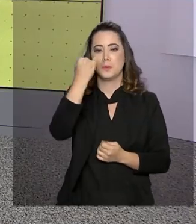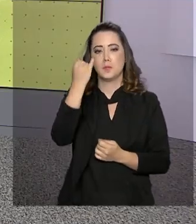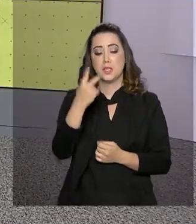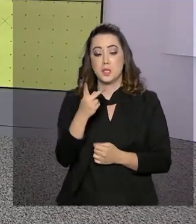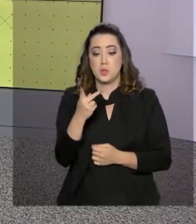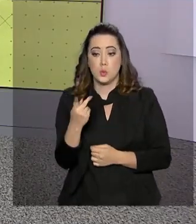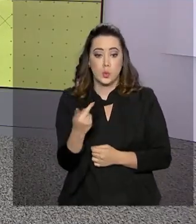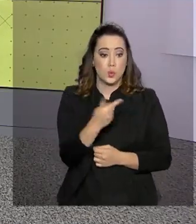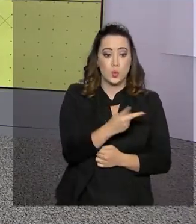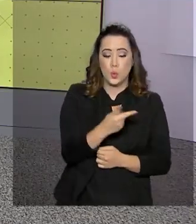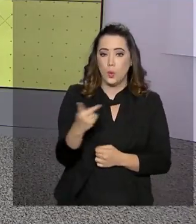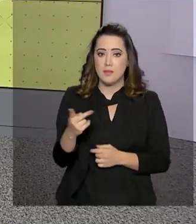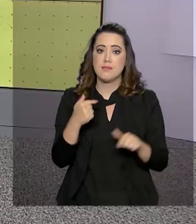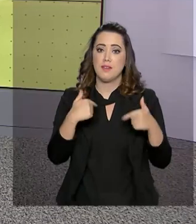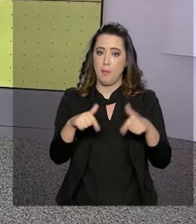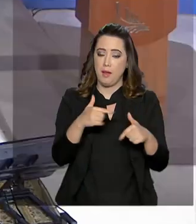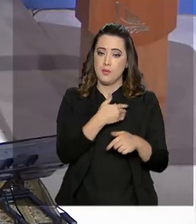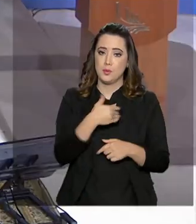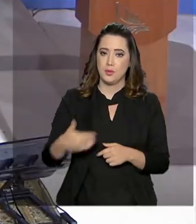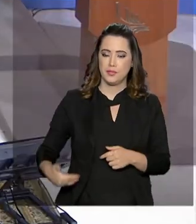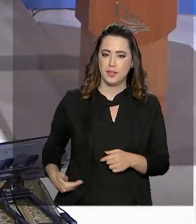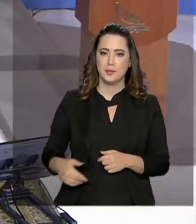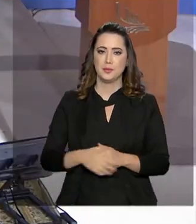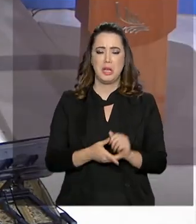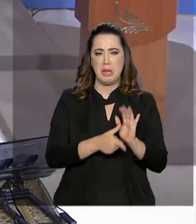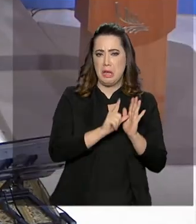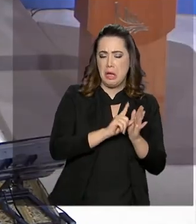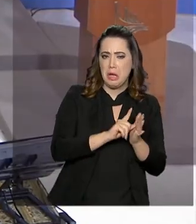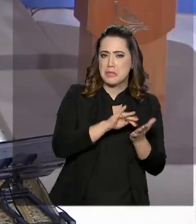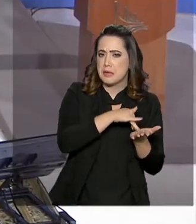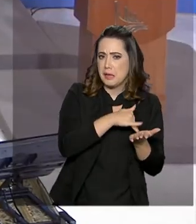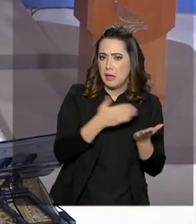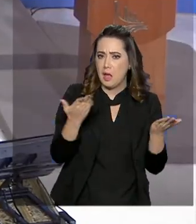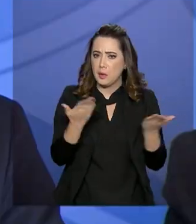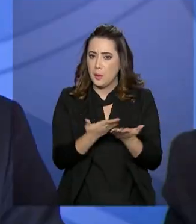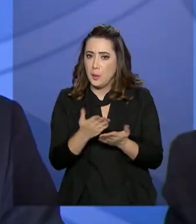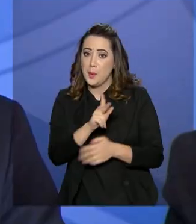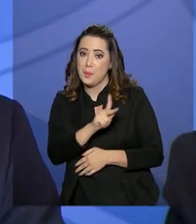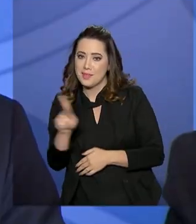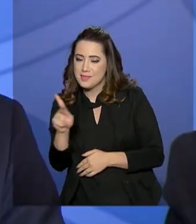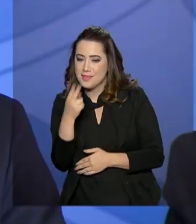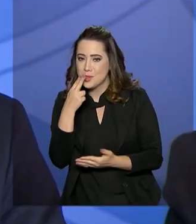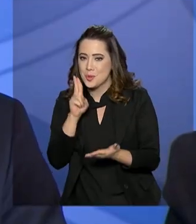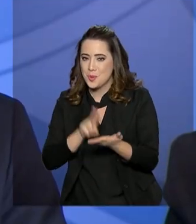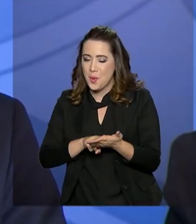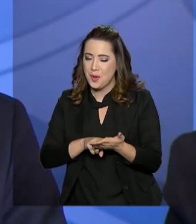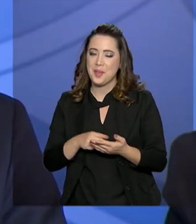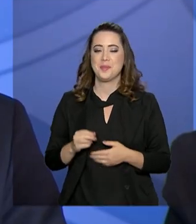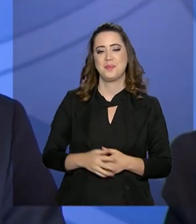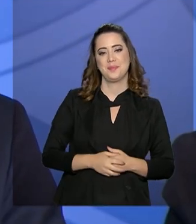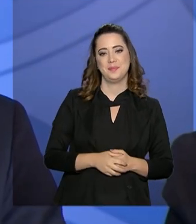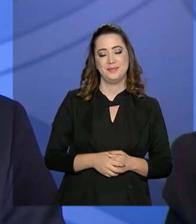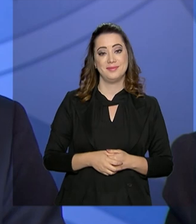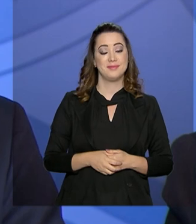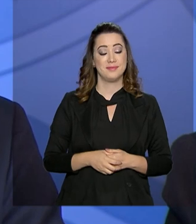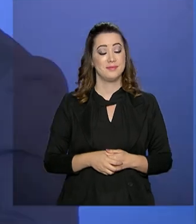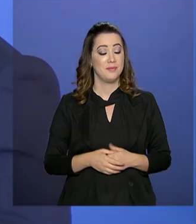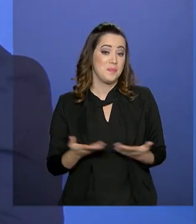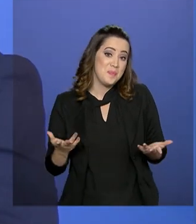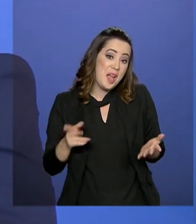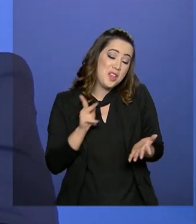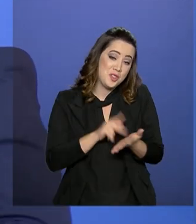duas funções no governo. Presidente, de fato, é uma honra esse convite.